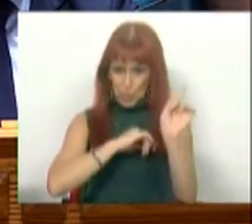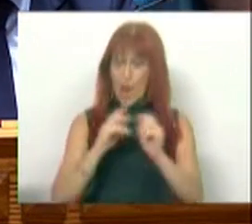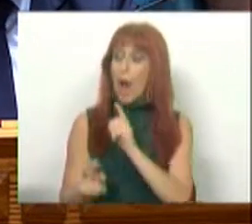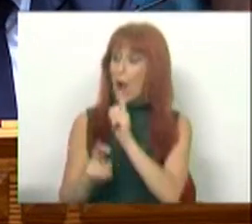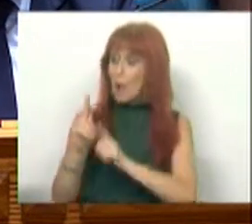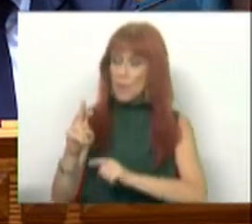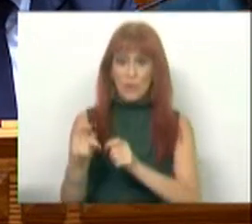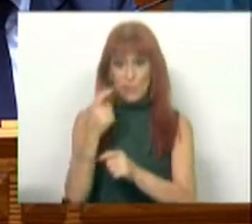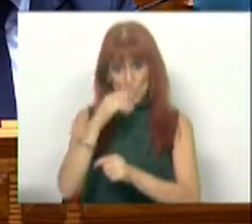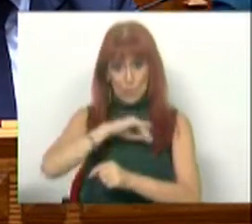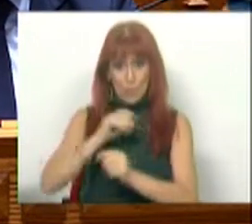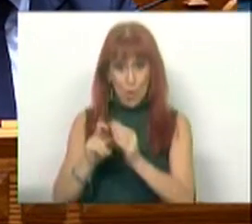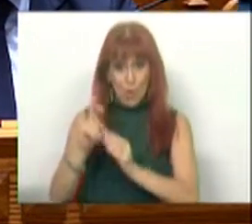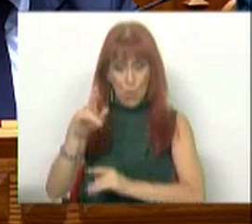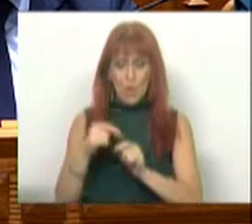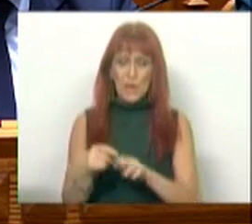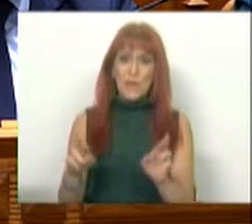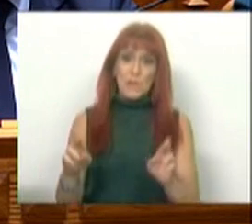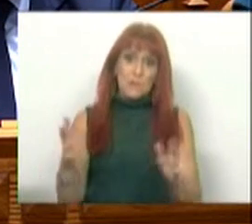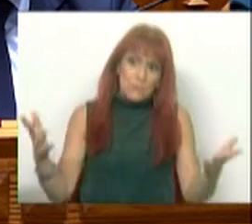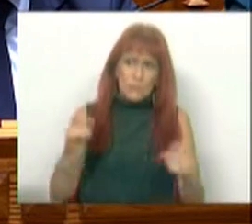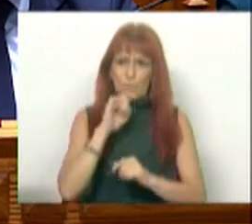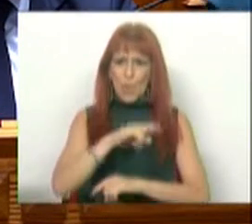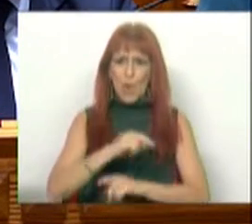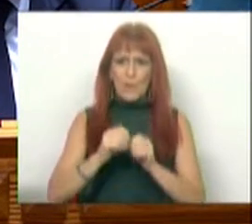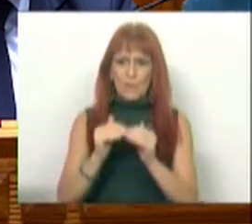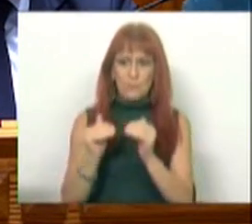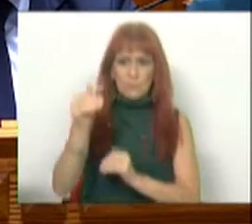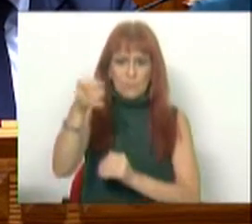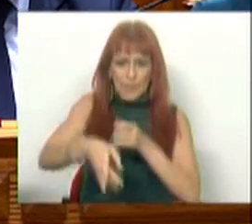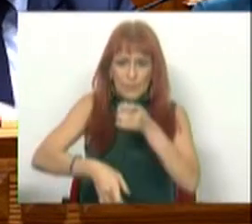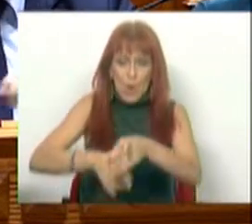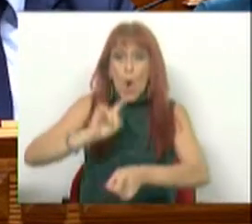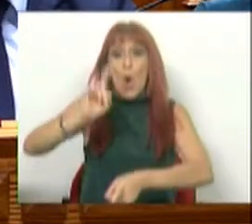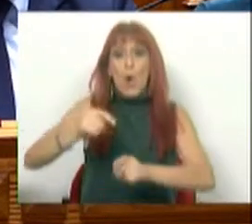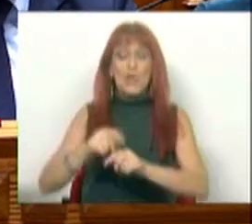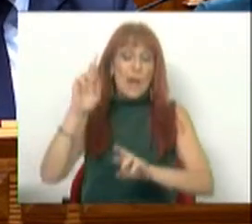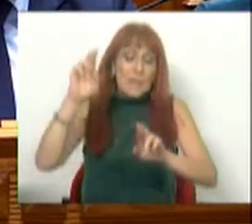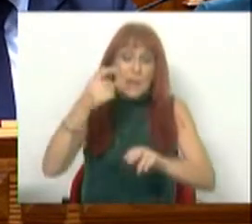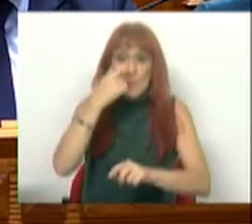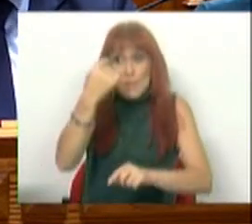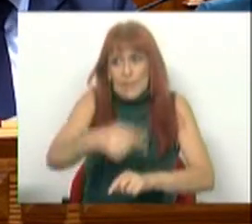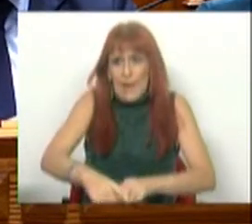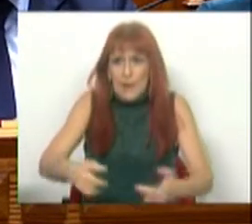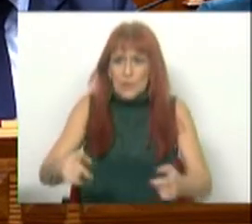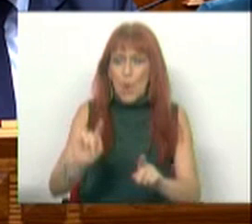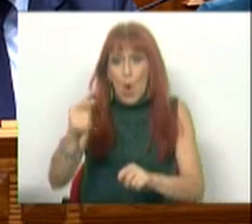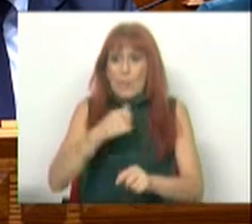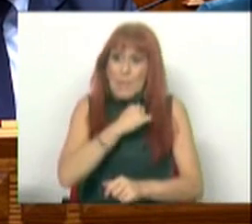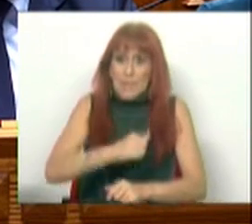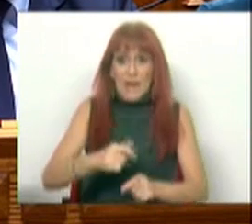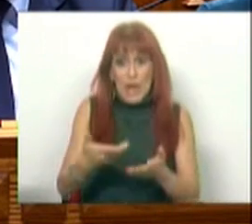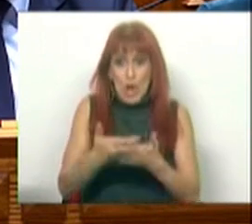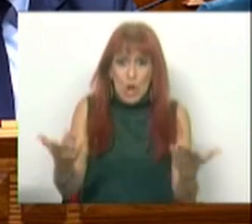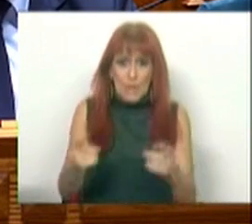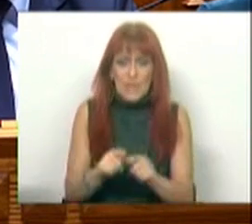aumentando o que as pessoas recebem e esperando que poder mesmo superar aquilo que é a expectativa das pessoas, se assim o permita